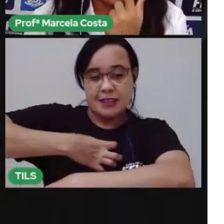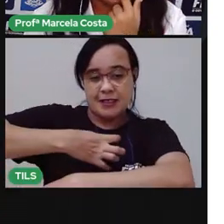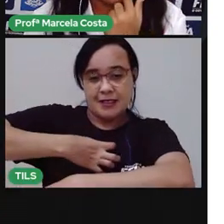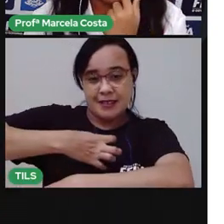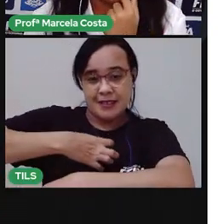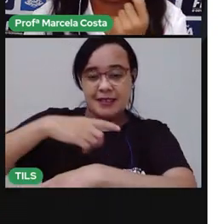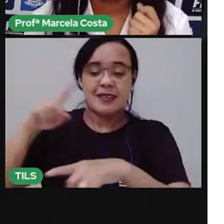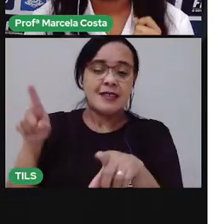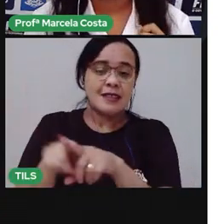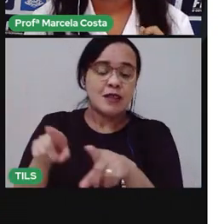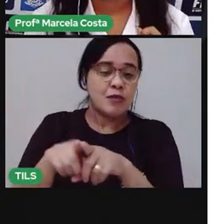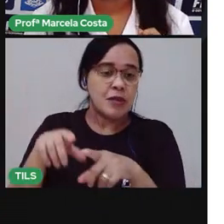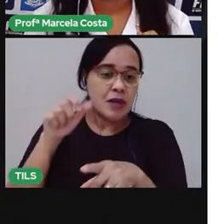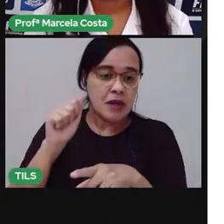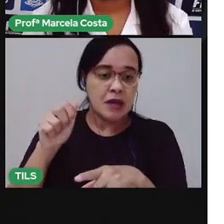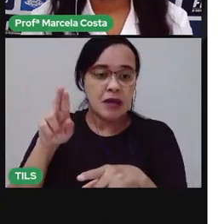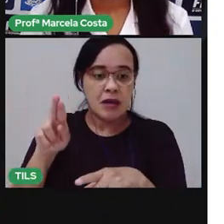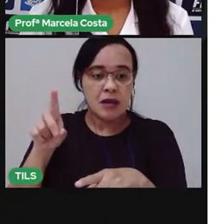olfato.